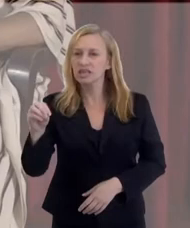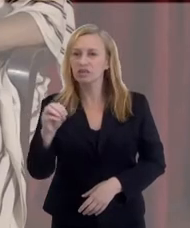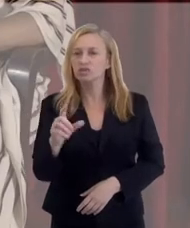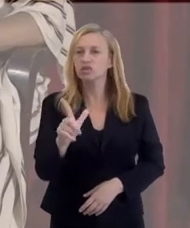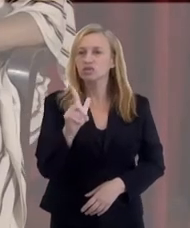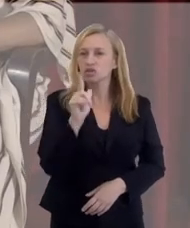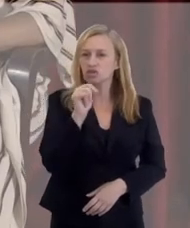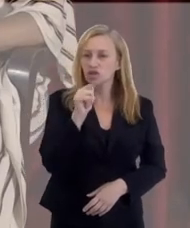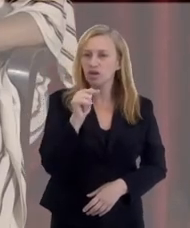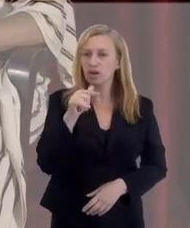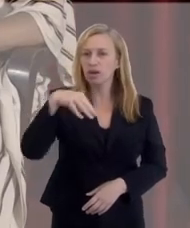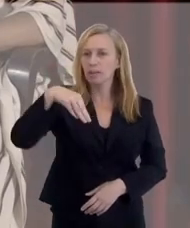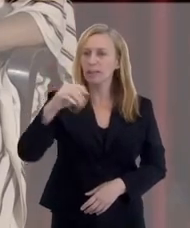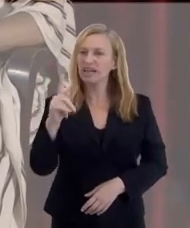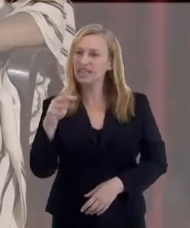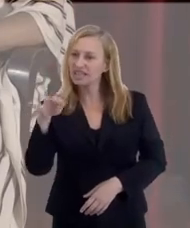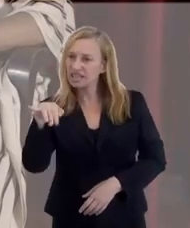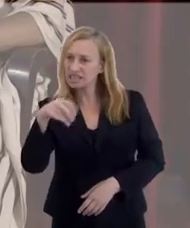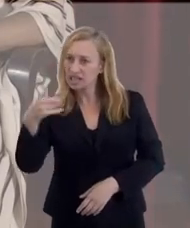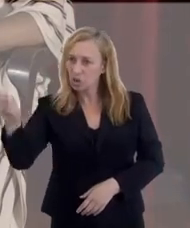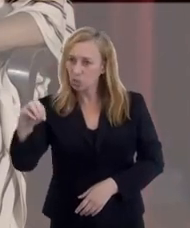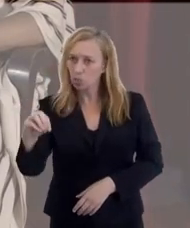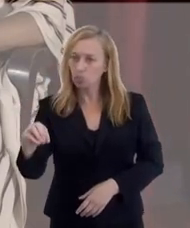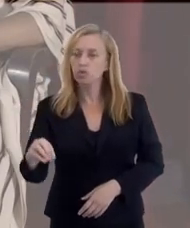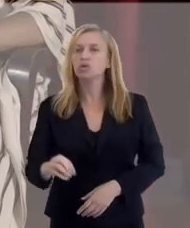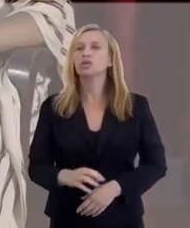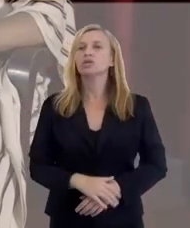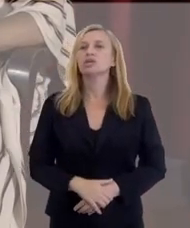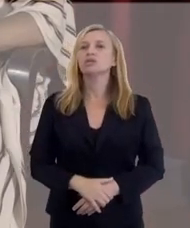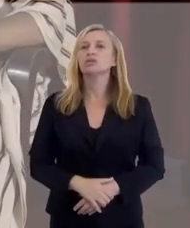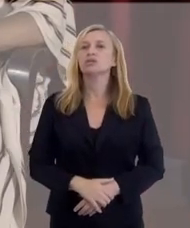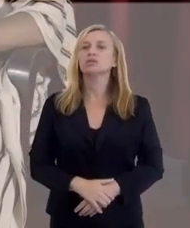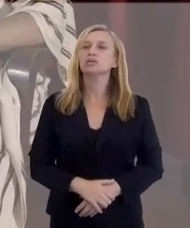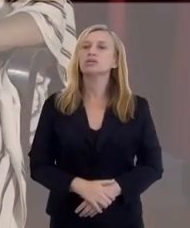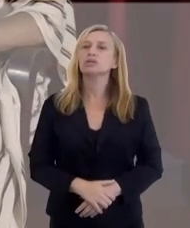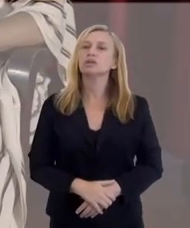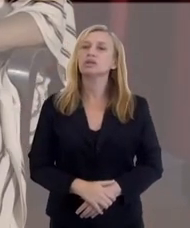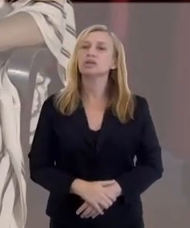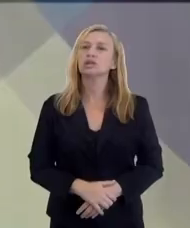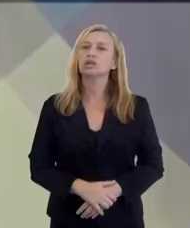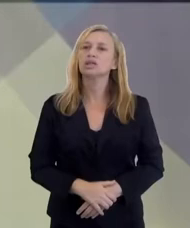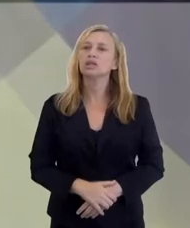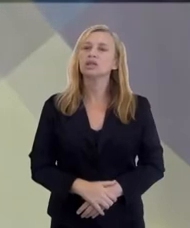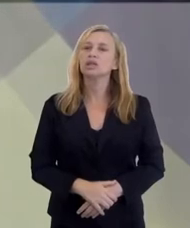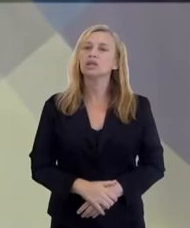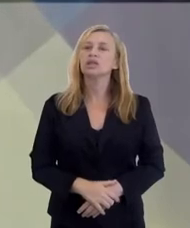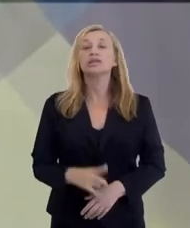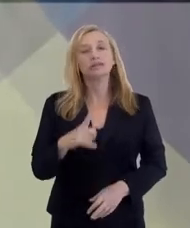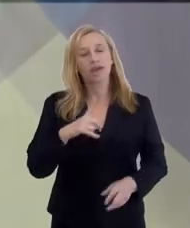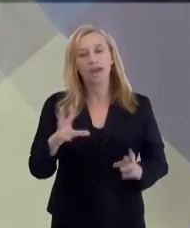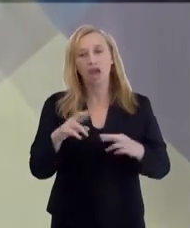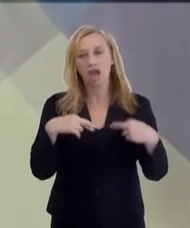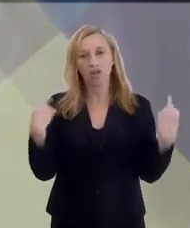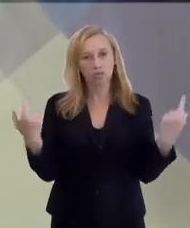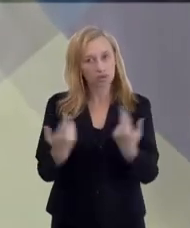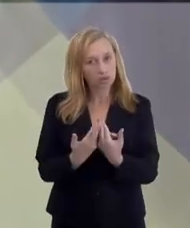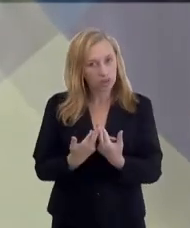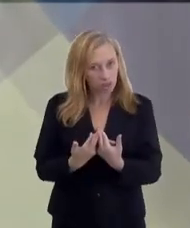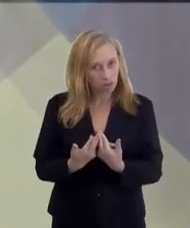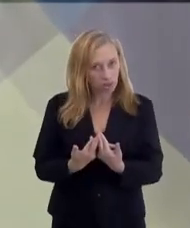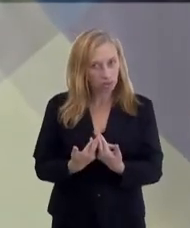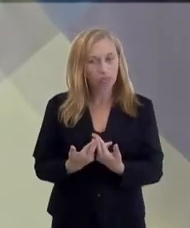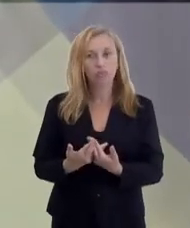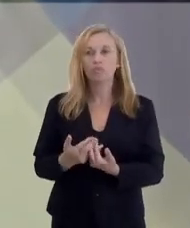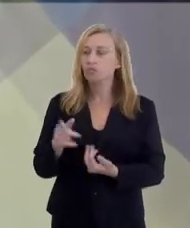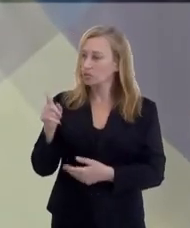água, magnetização de água e o passe, que também é um tipo de magnetização. A gente tem as reuniões